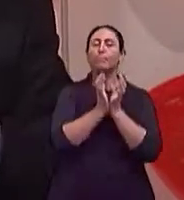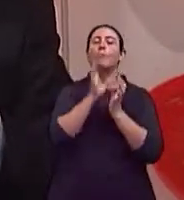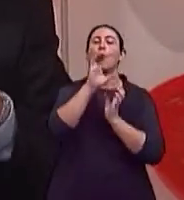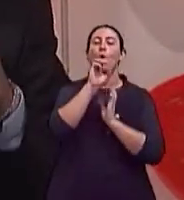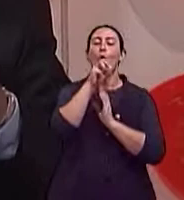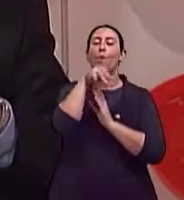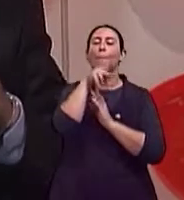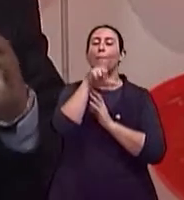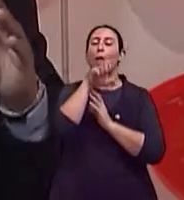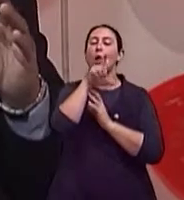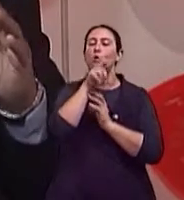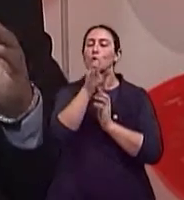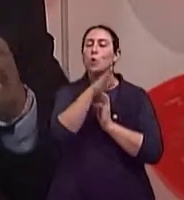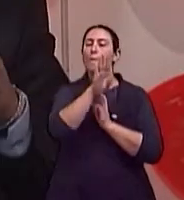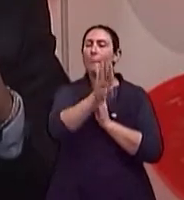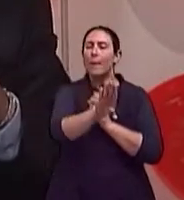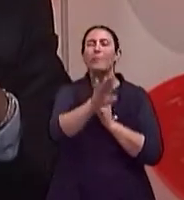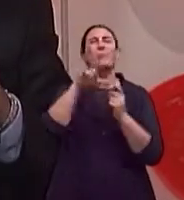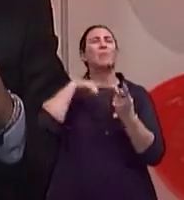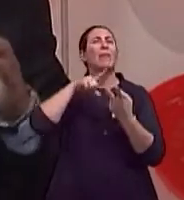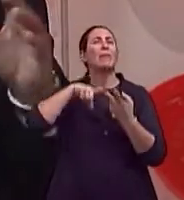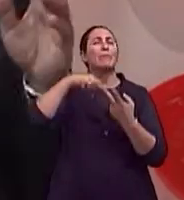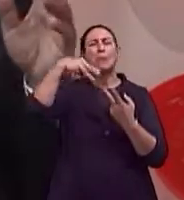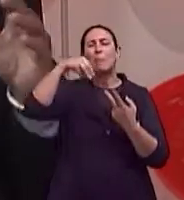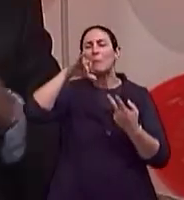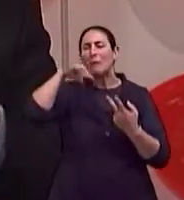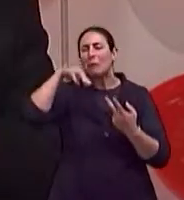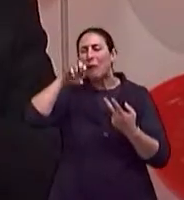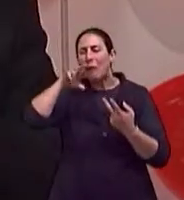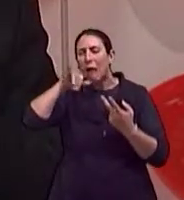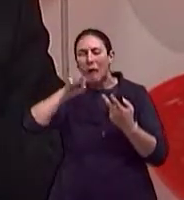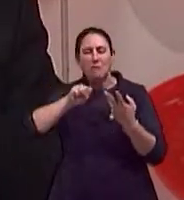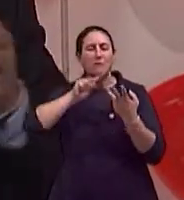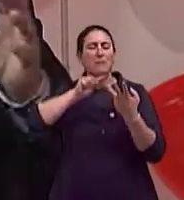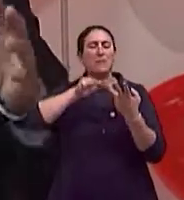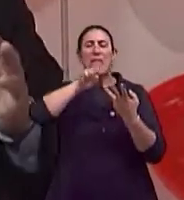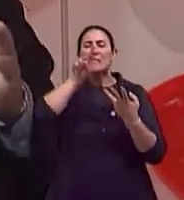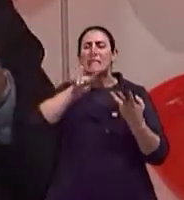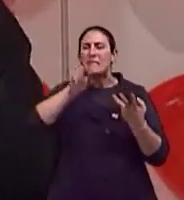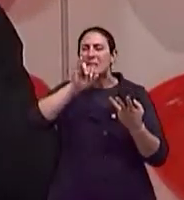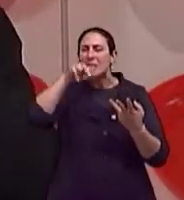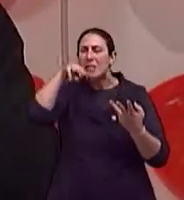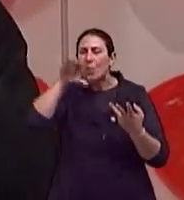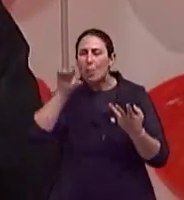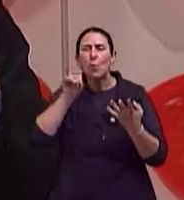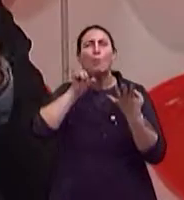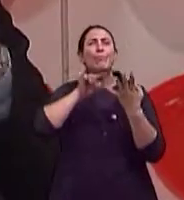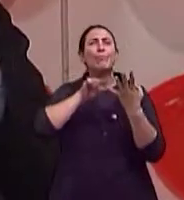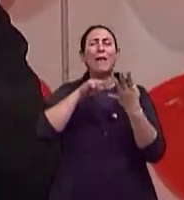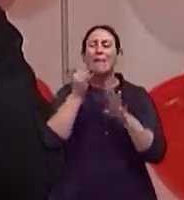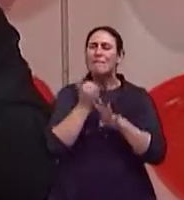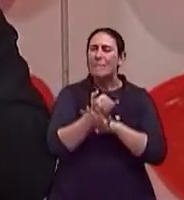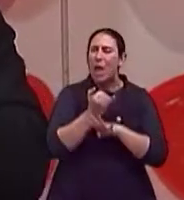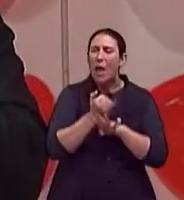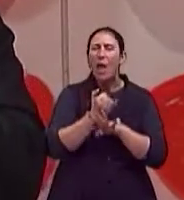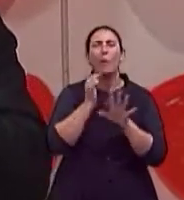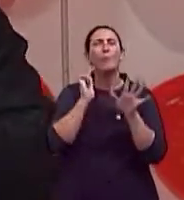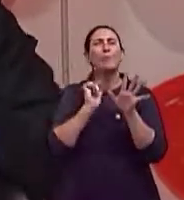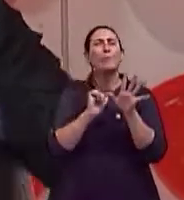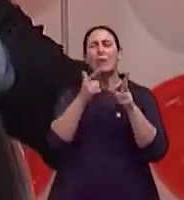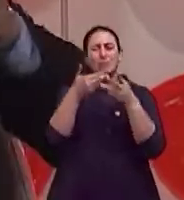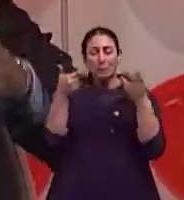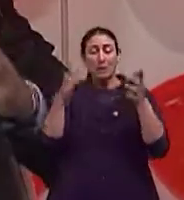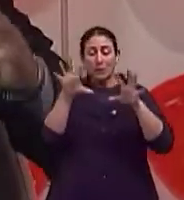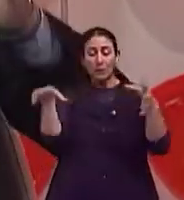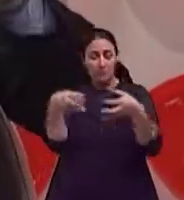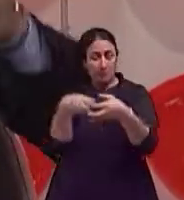minerais, zinco, ferro e licopenos, que são substâncias de origem vegetal,